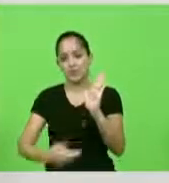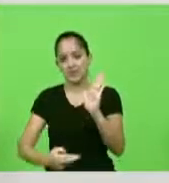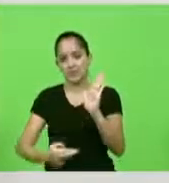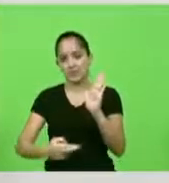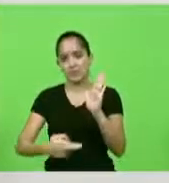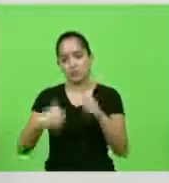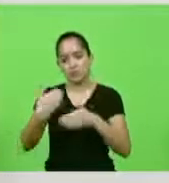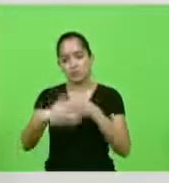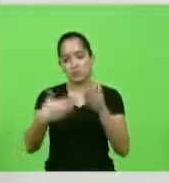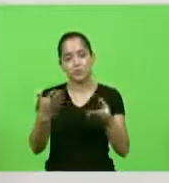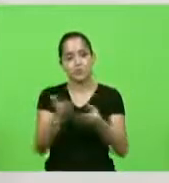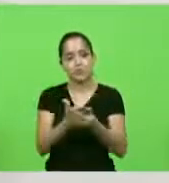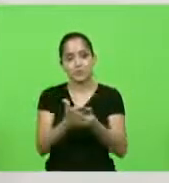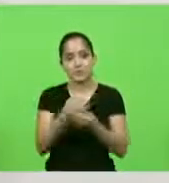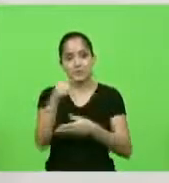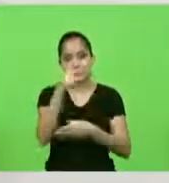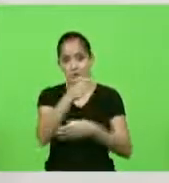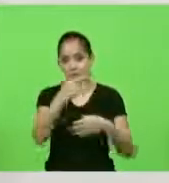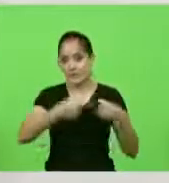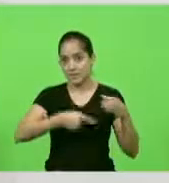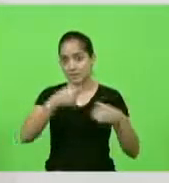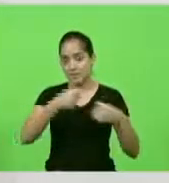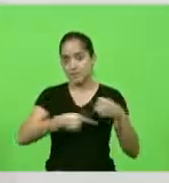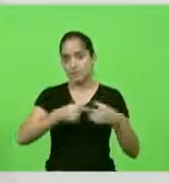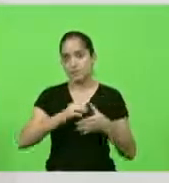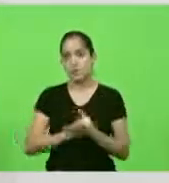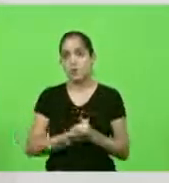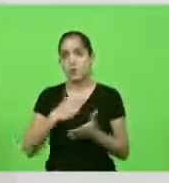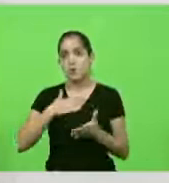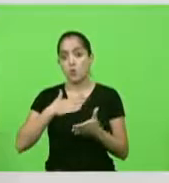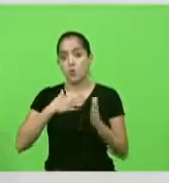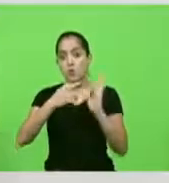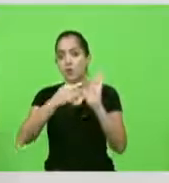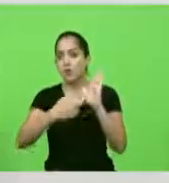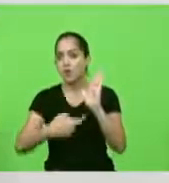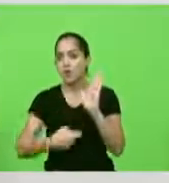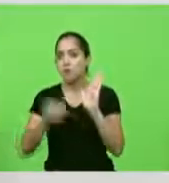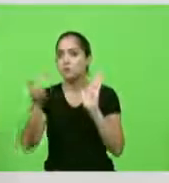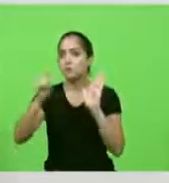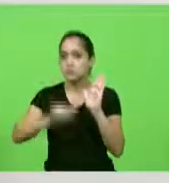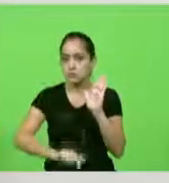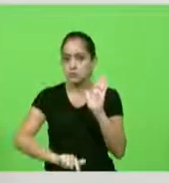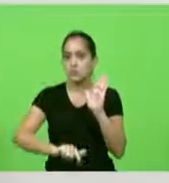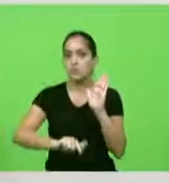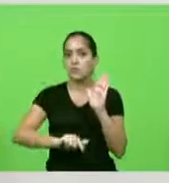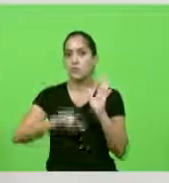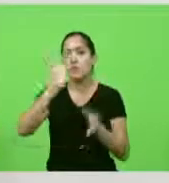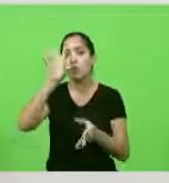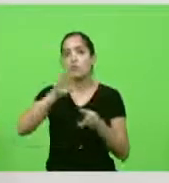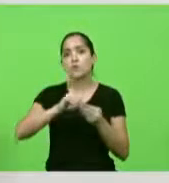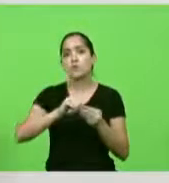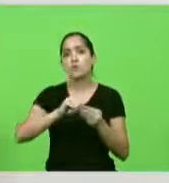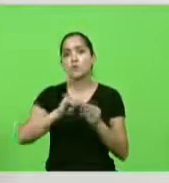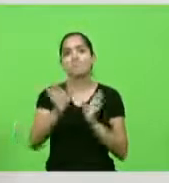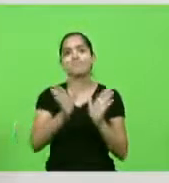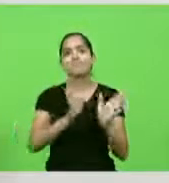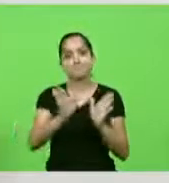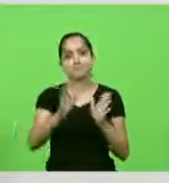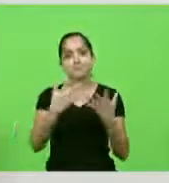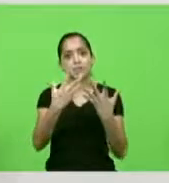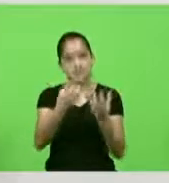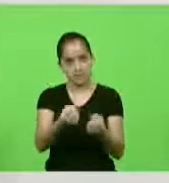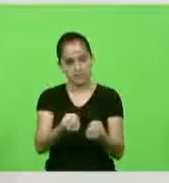na comissão meu relatório mais uma vez concluiu pela admissibilidade